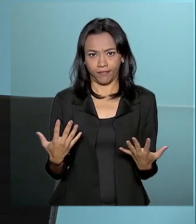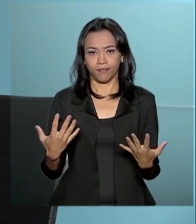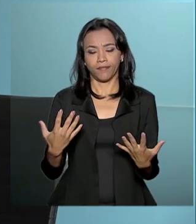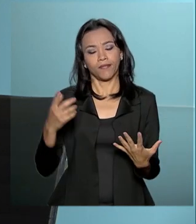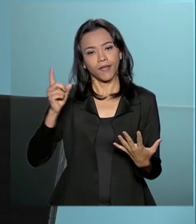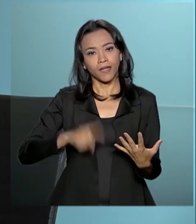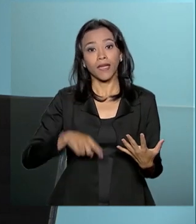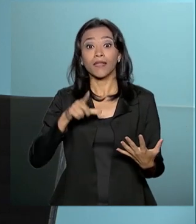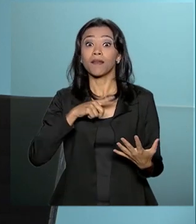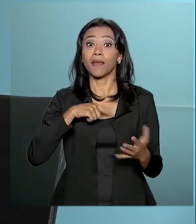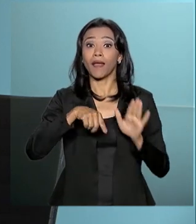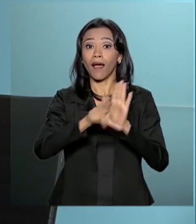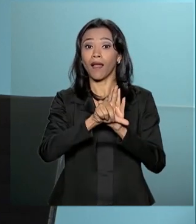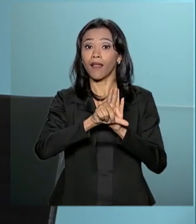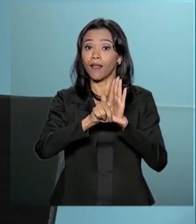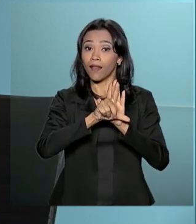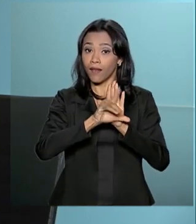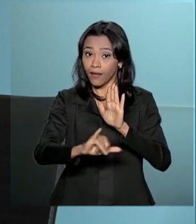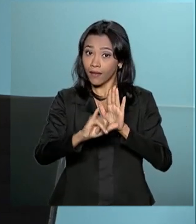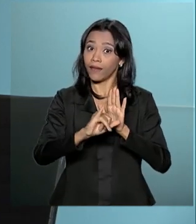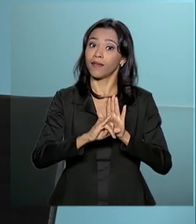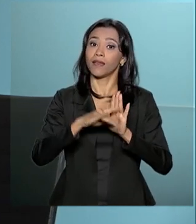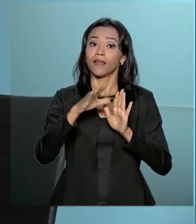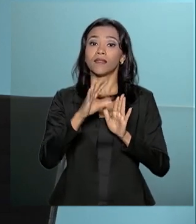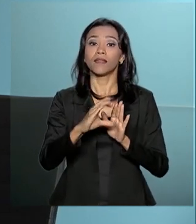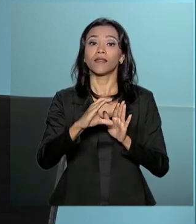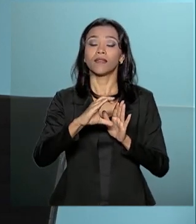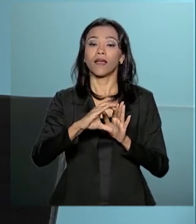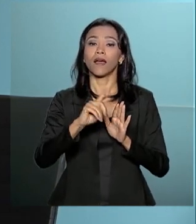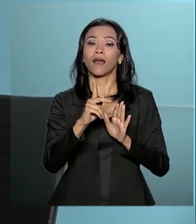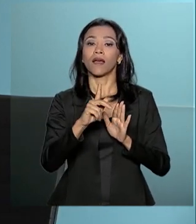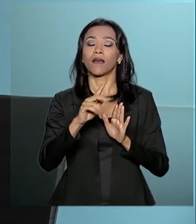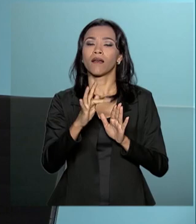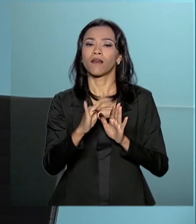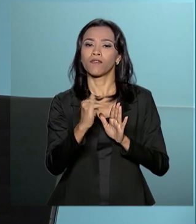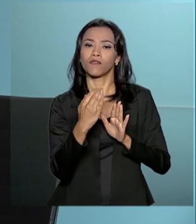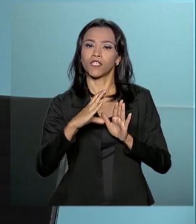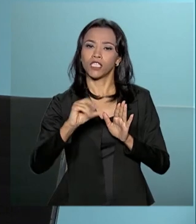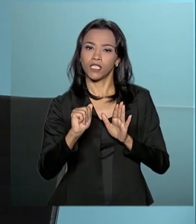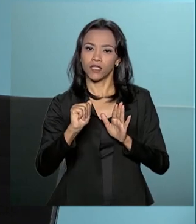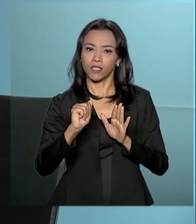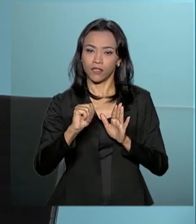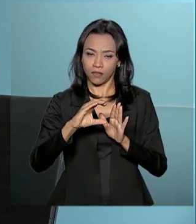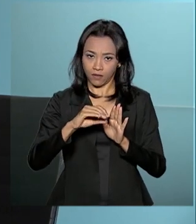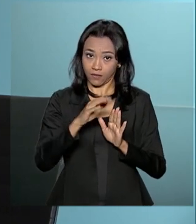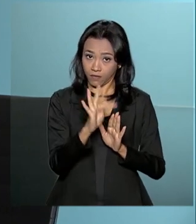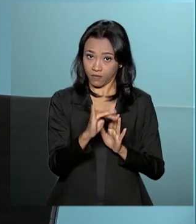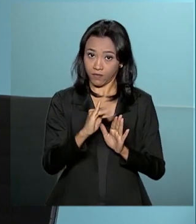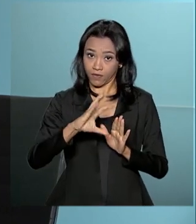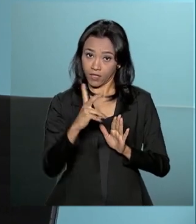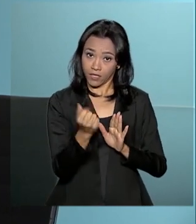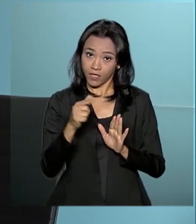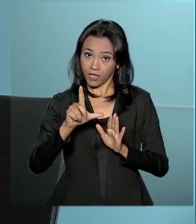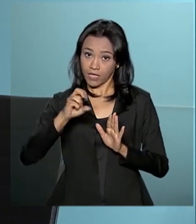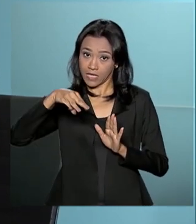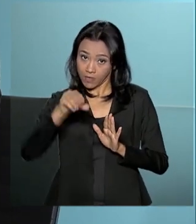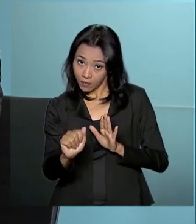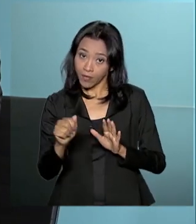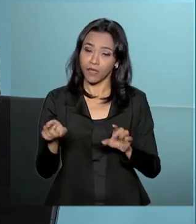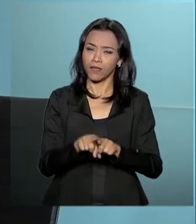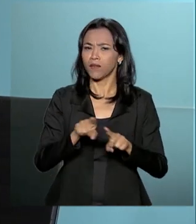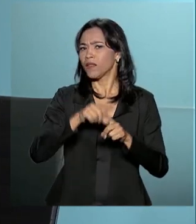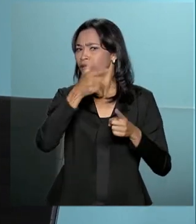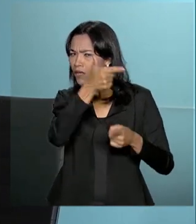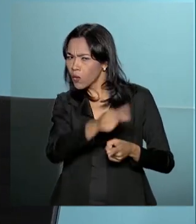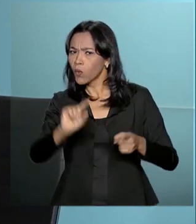a lei da ficha limpa também, os critérios da lei da ficha limpa também estarão ali. Isso é dentro da etapa ou do bloco de conduta. Nós